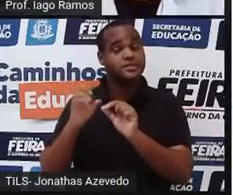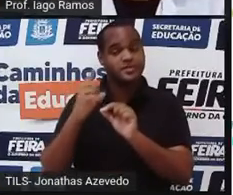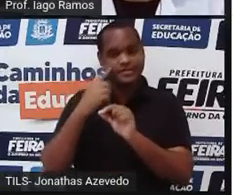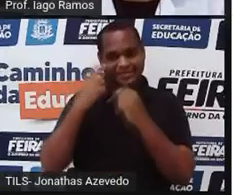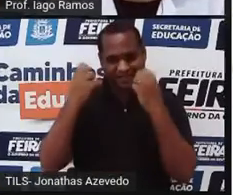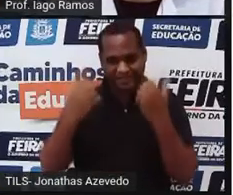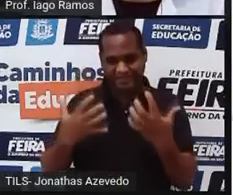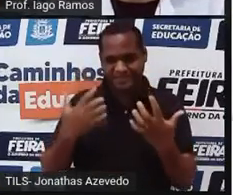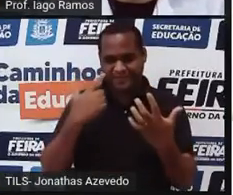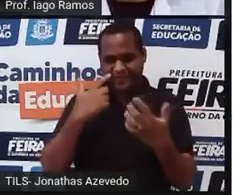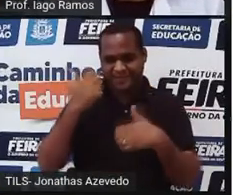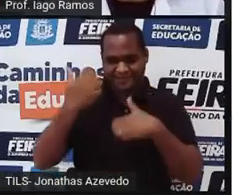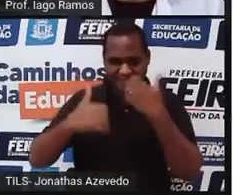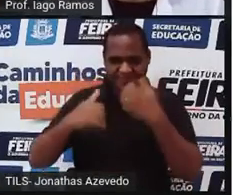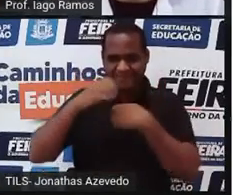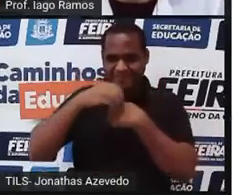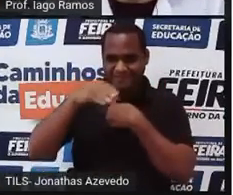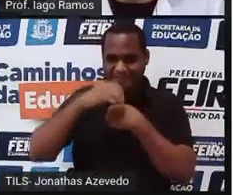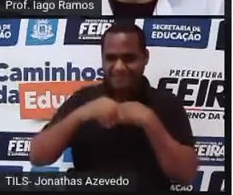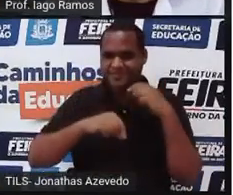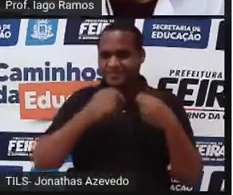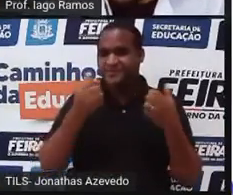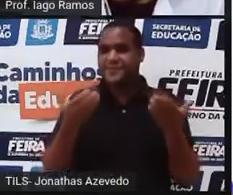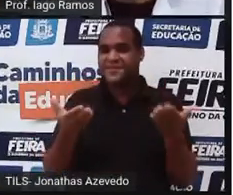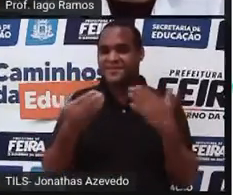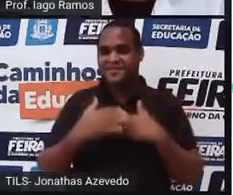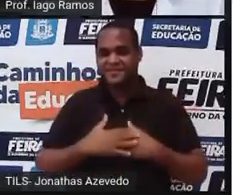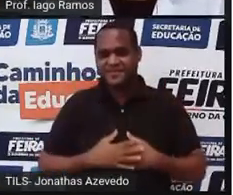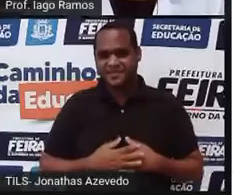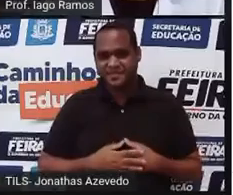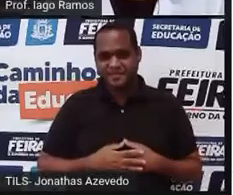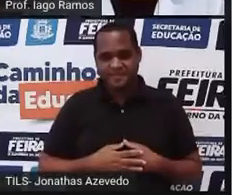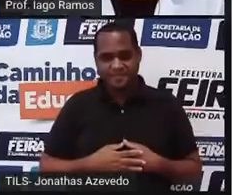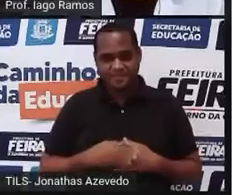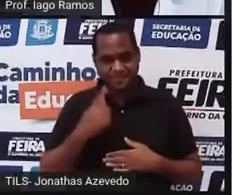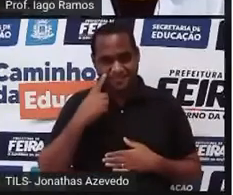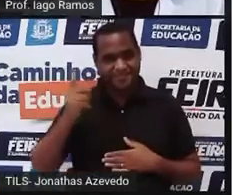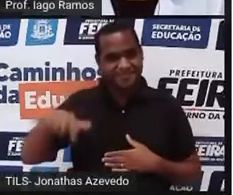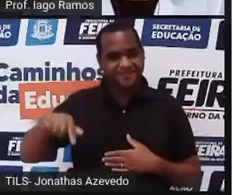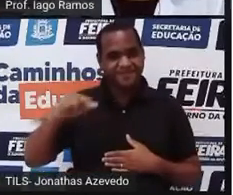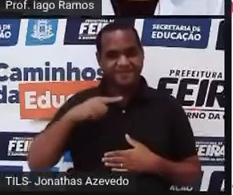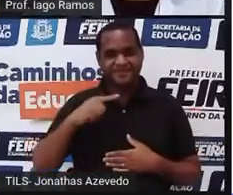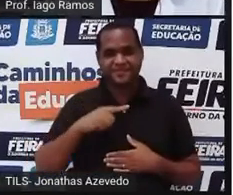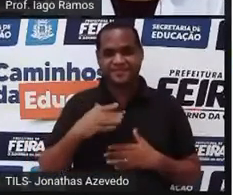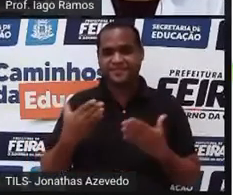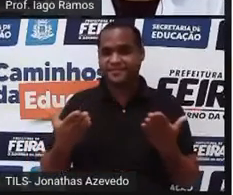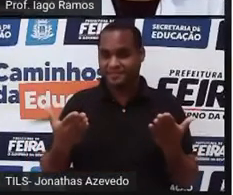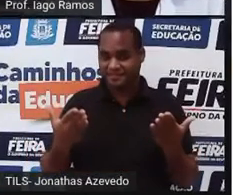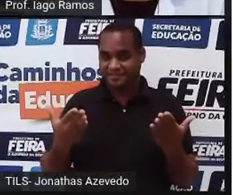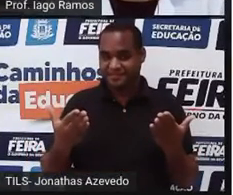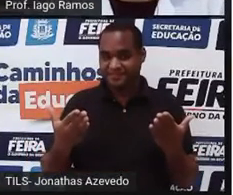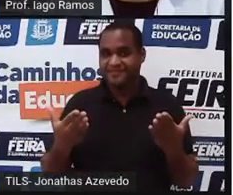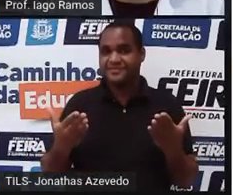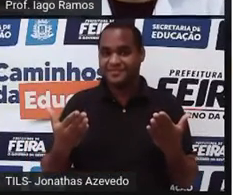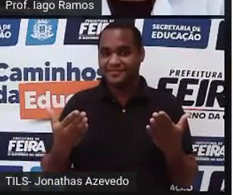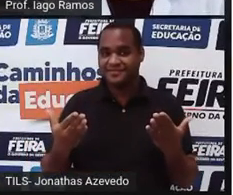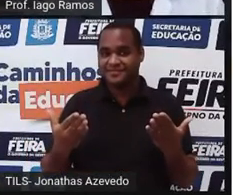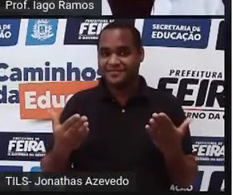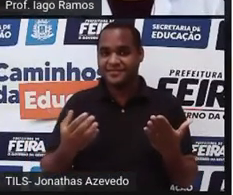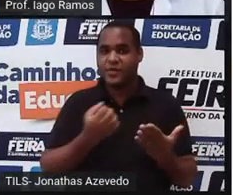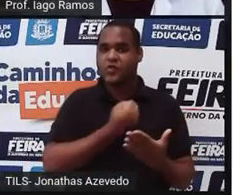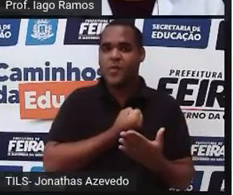vai falar dele aqui nessa aula ainda. Tá bom? Bom, vamos para mais uma ainda sobre números racionais.